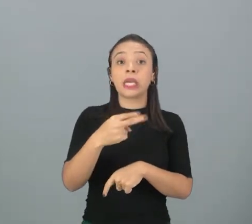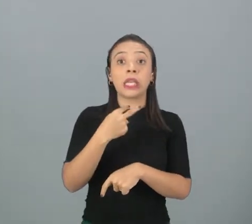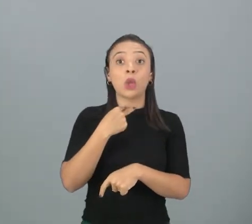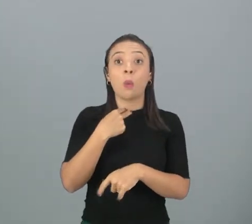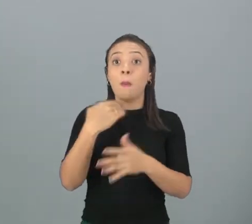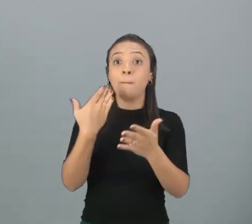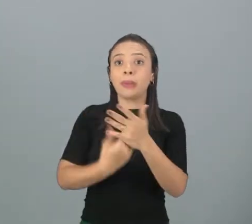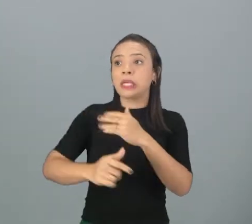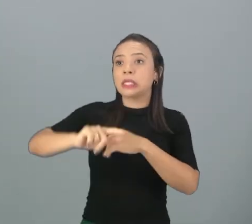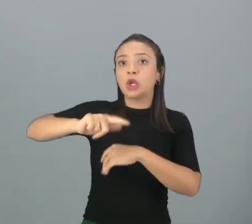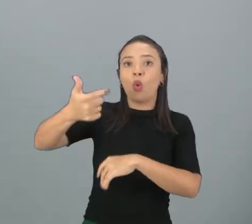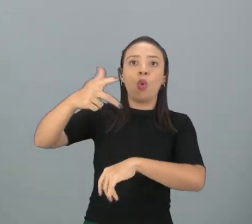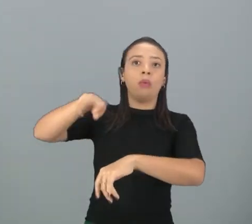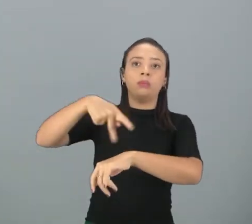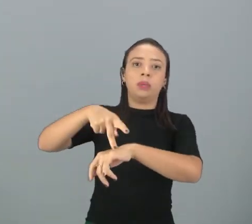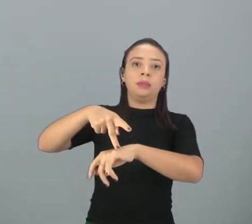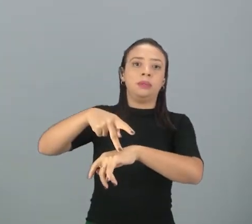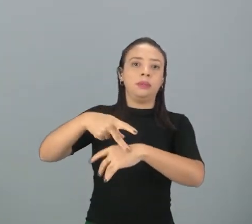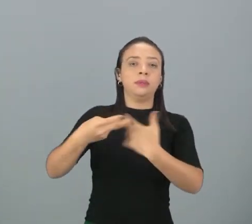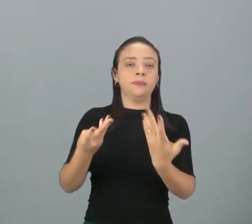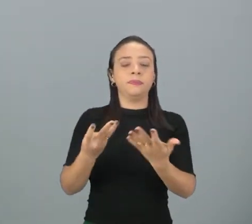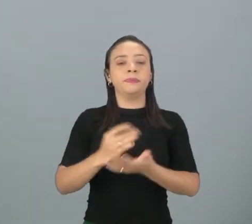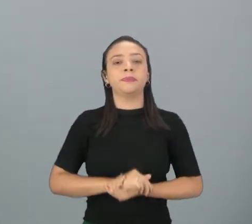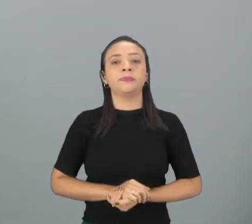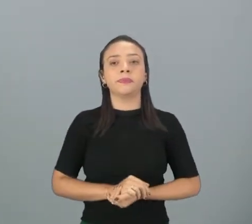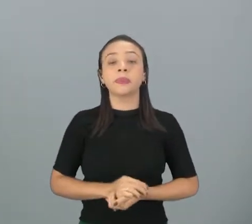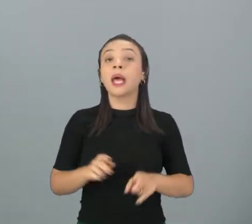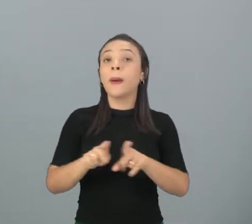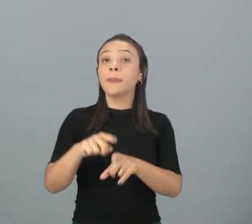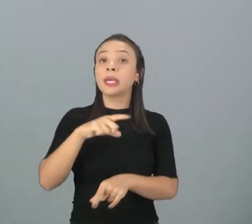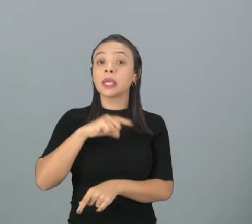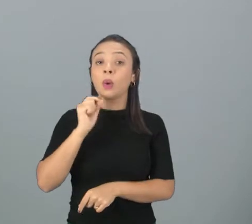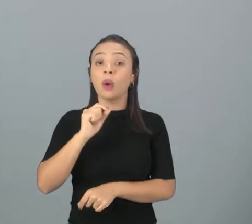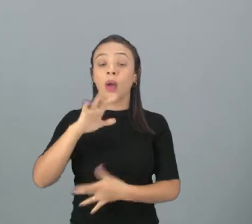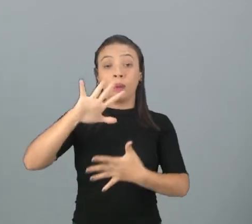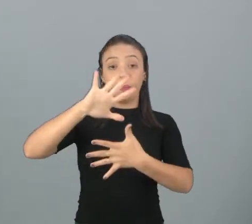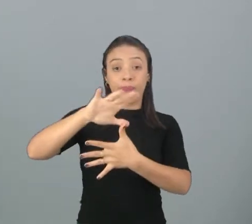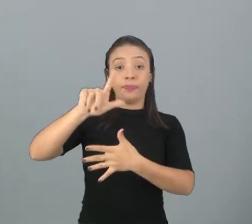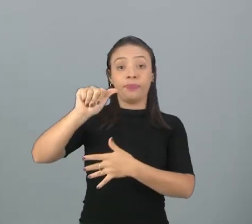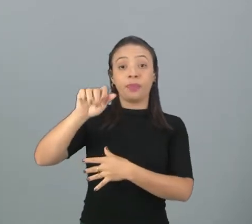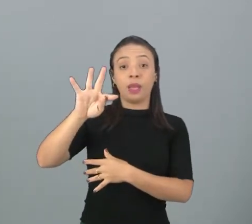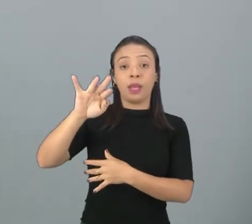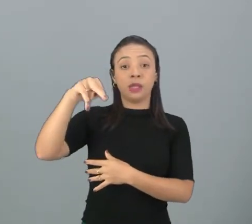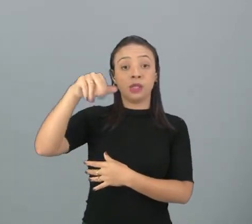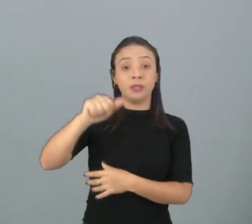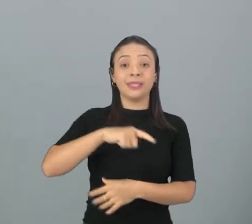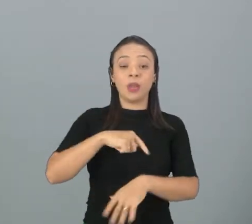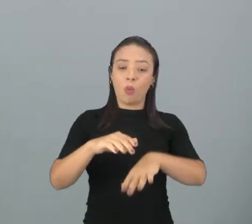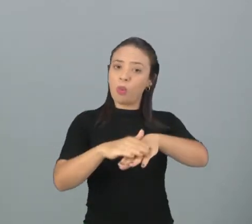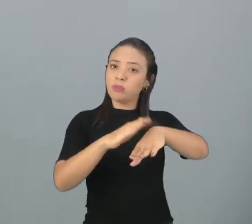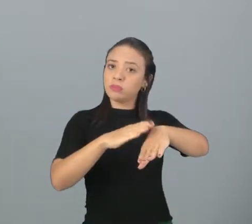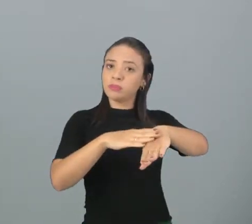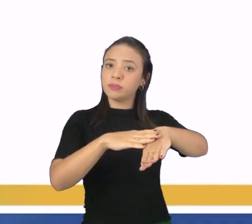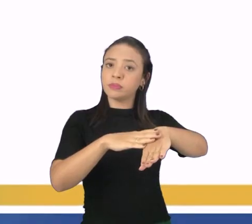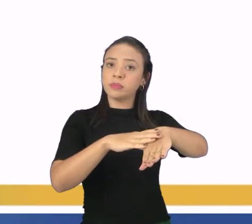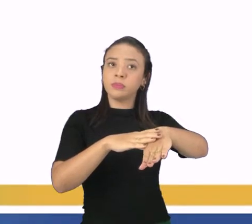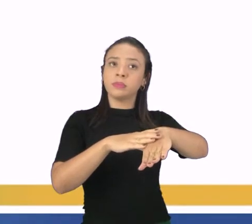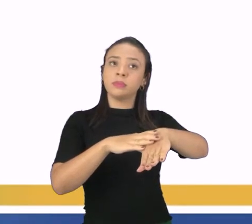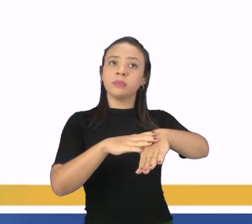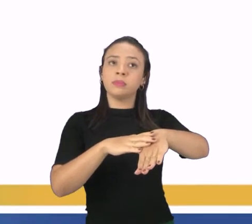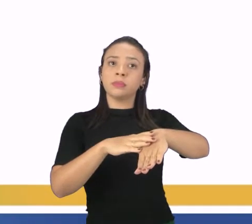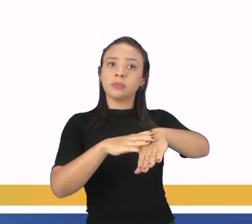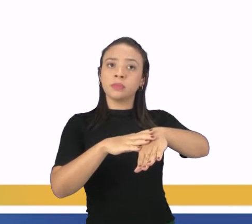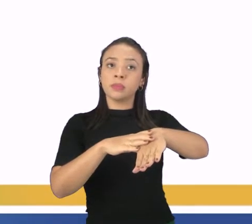isso para outra nação. E aí você tem, no caso da América Latina, uma mão que leva